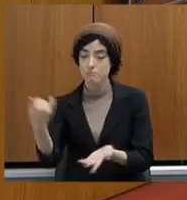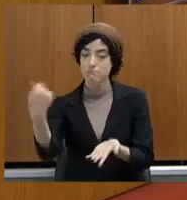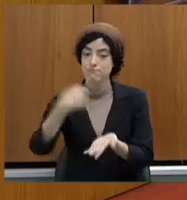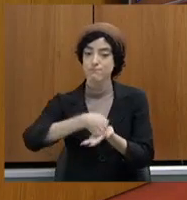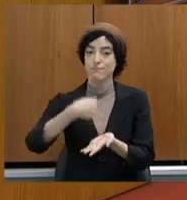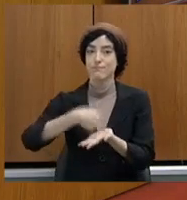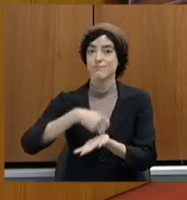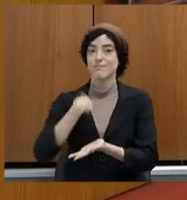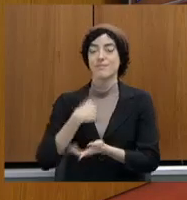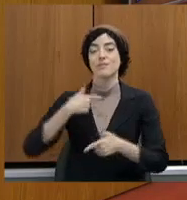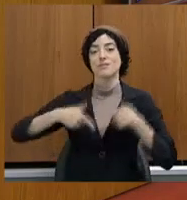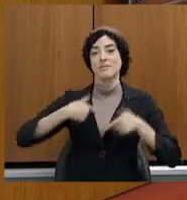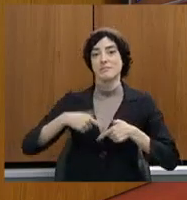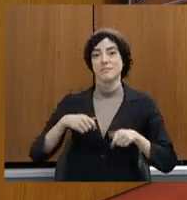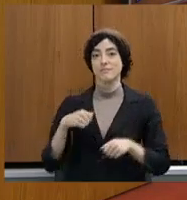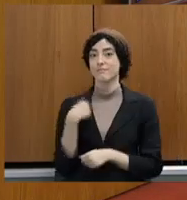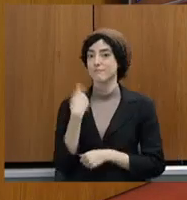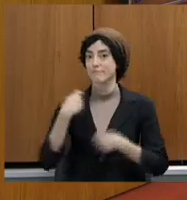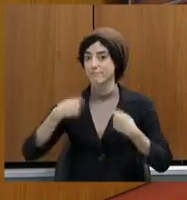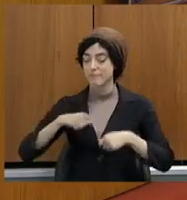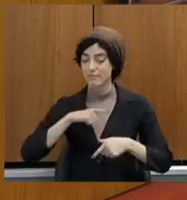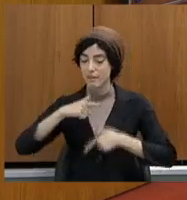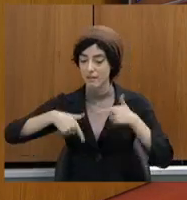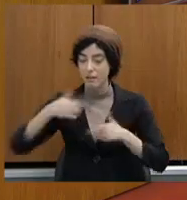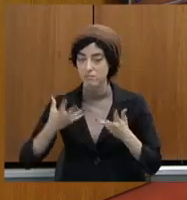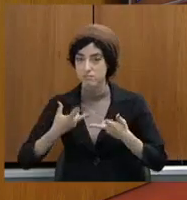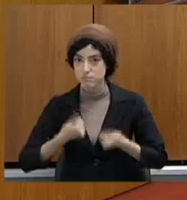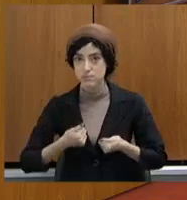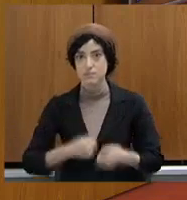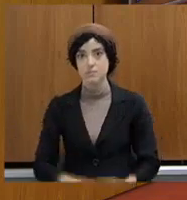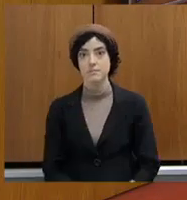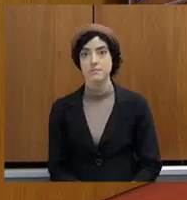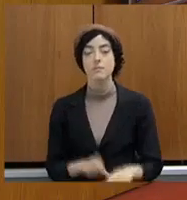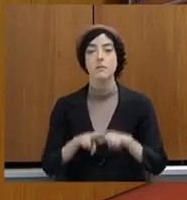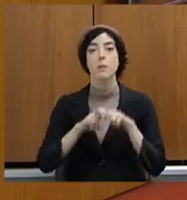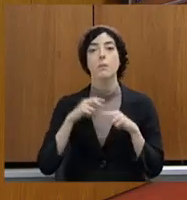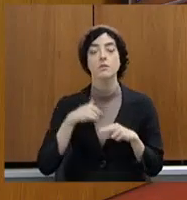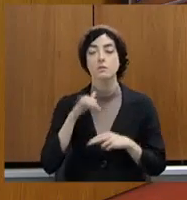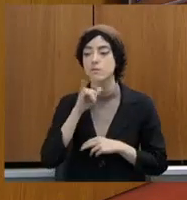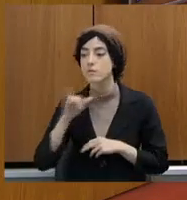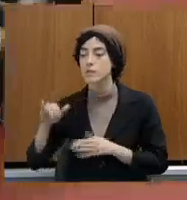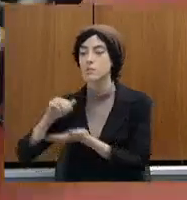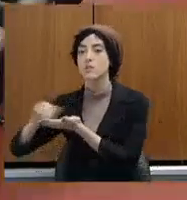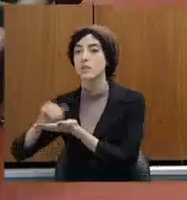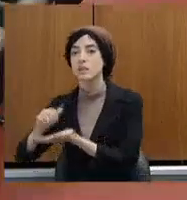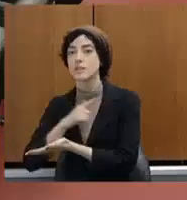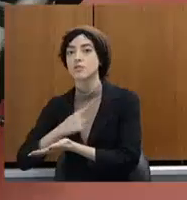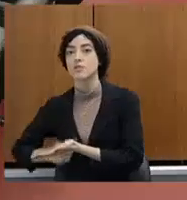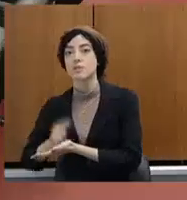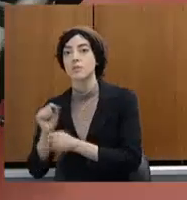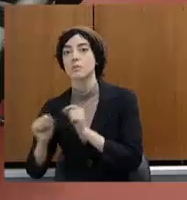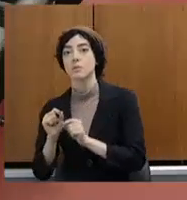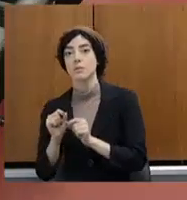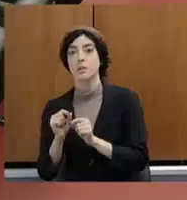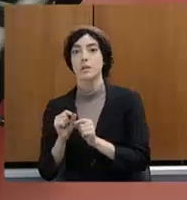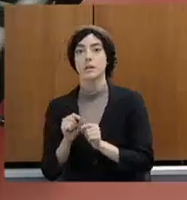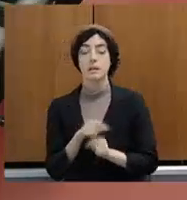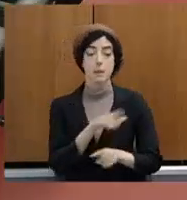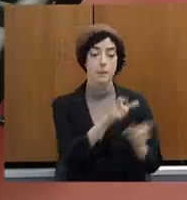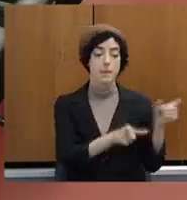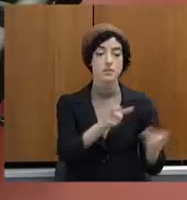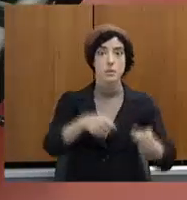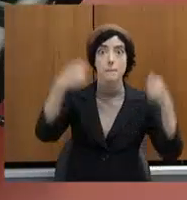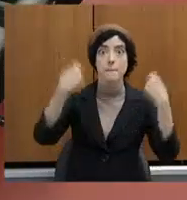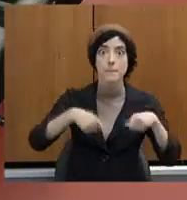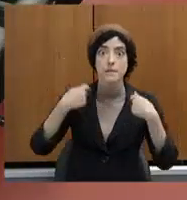isso, doutor Elcio, que eu disse para o secretário de governo, quem mais necessita é a Polícia Civil, e quem continua necessitando de